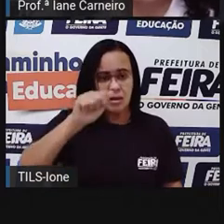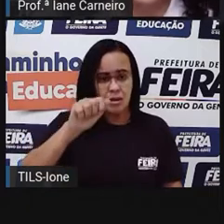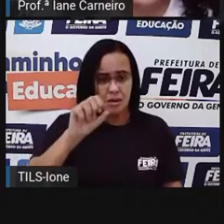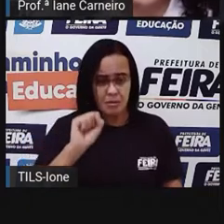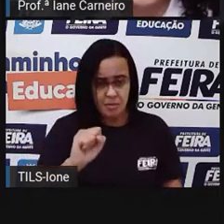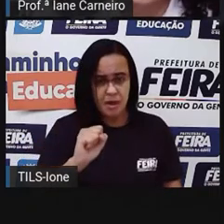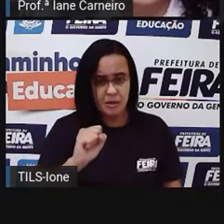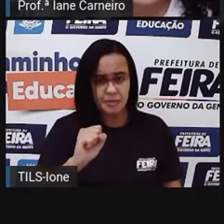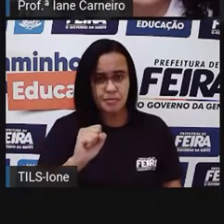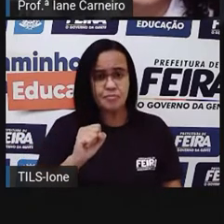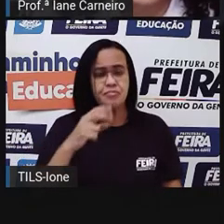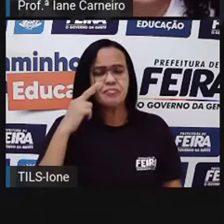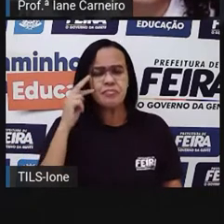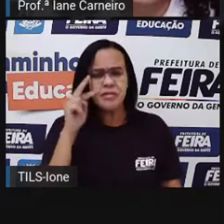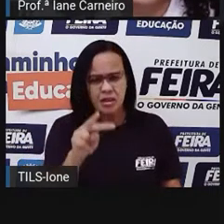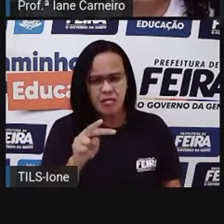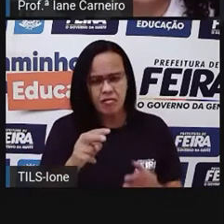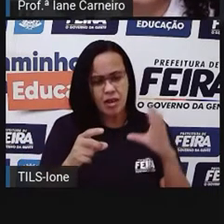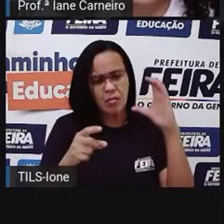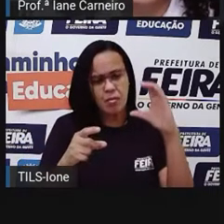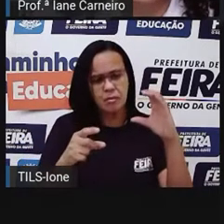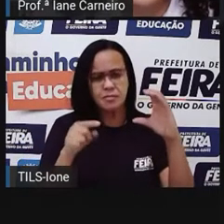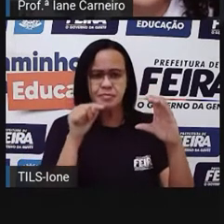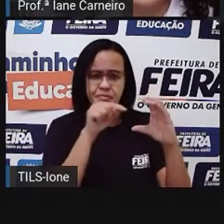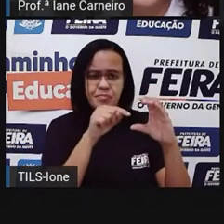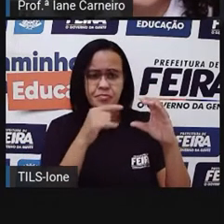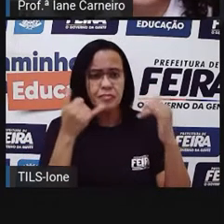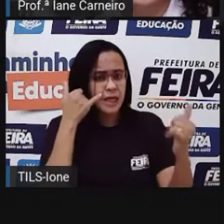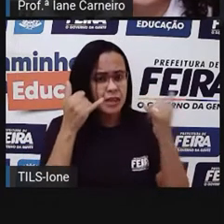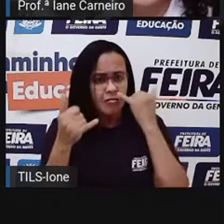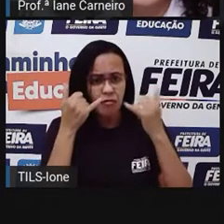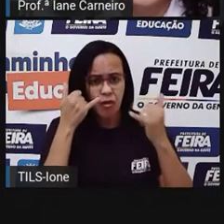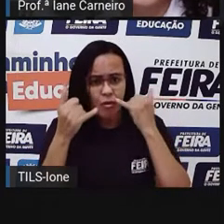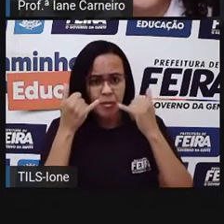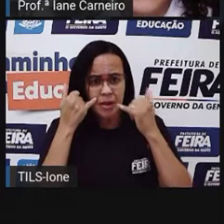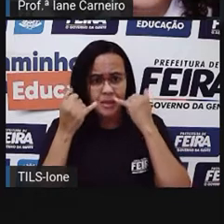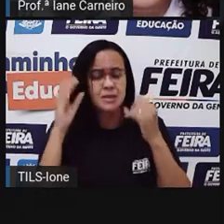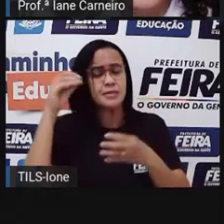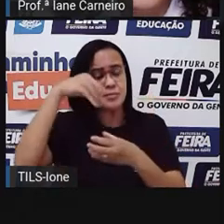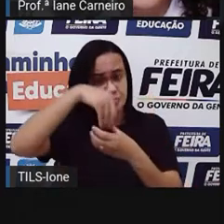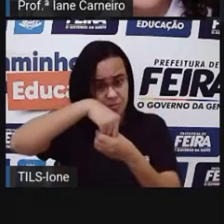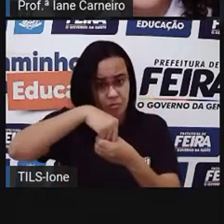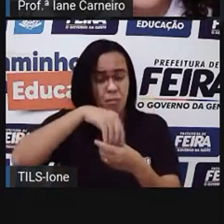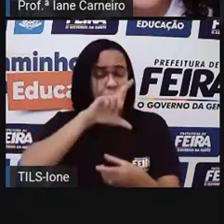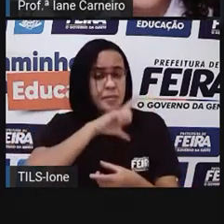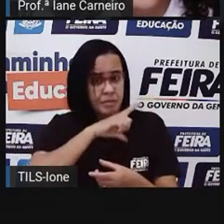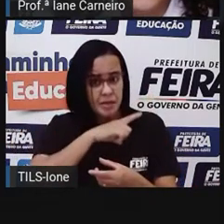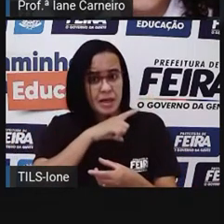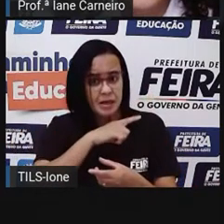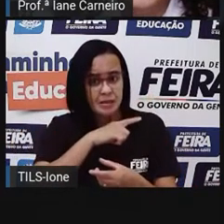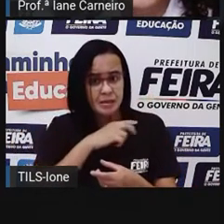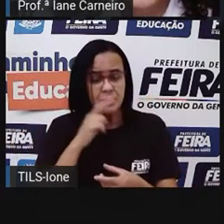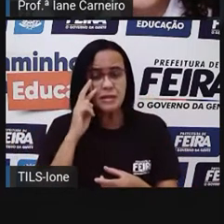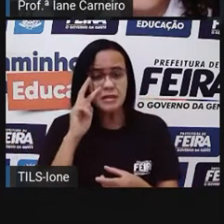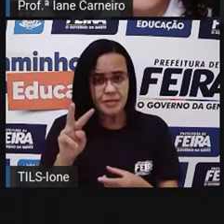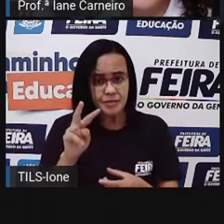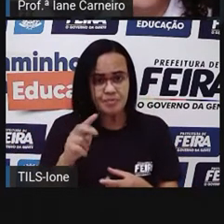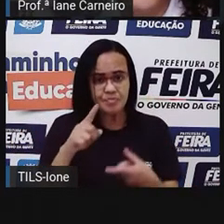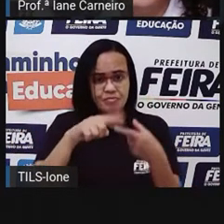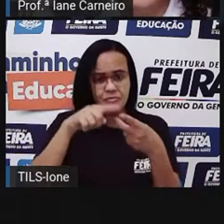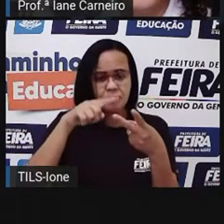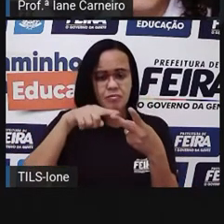E vem o preço, tá vendo aqui de vermelhinho? Aqui é o preço, ou seja, esses quatro aqui, quatro